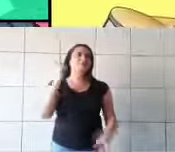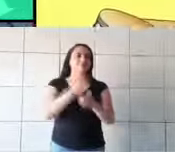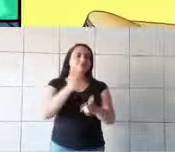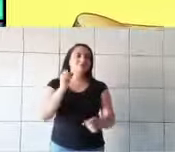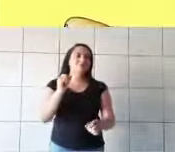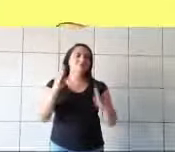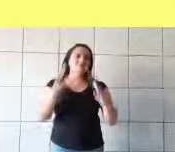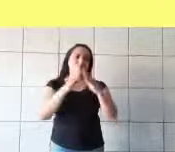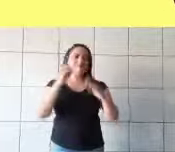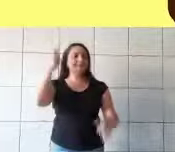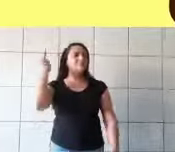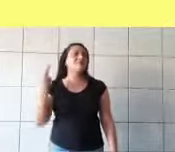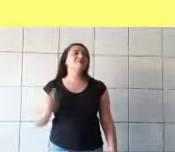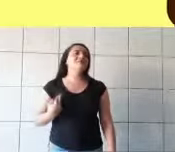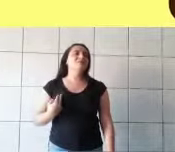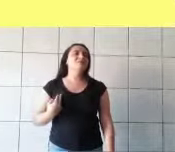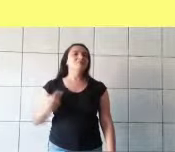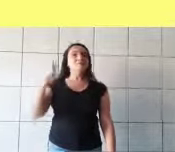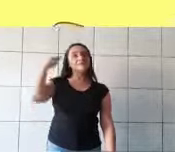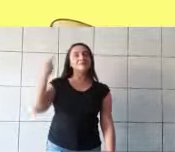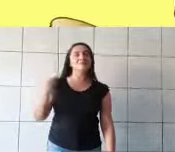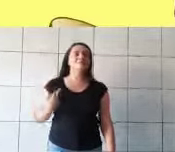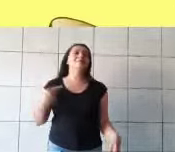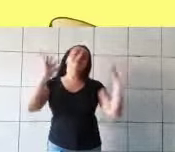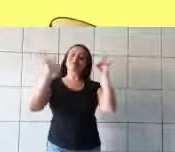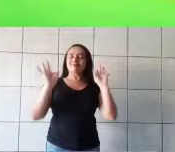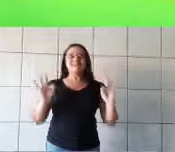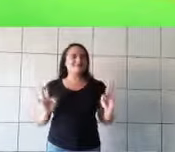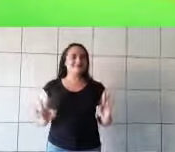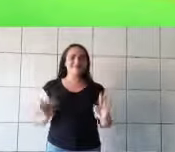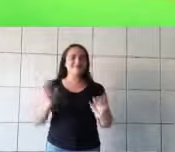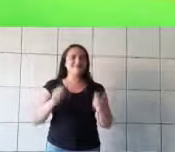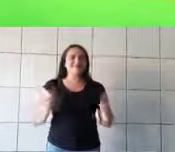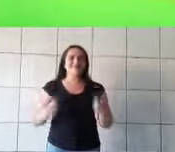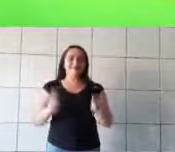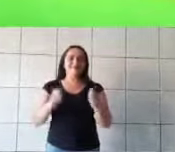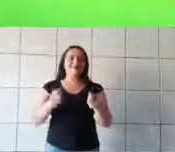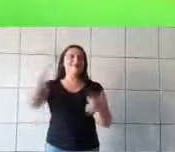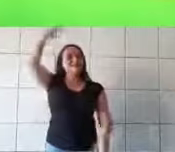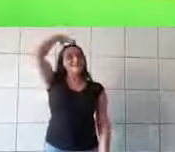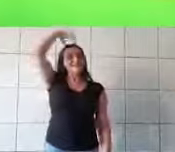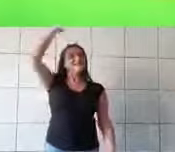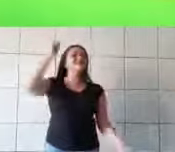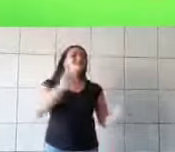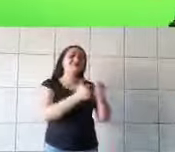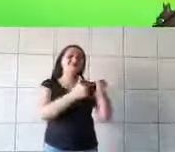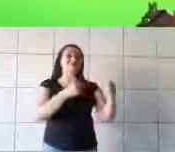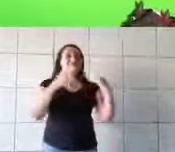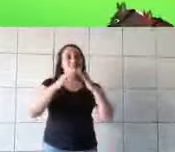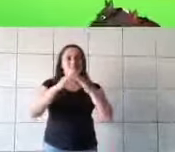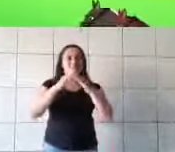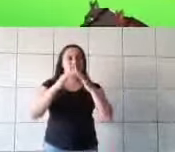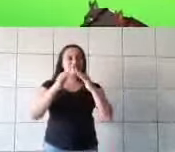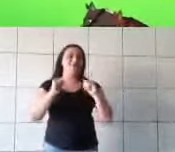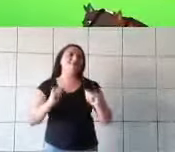Mas o sapato não se encaixava em nenhuma dessas garotas. No final, os soldados do príncipe vieram na